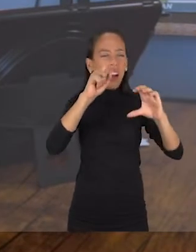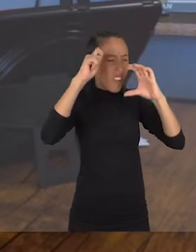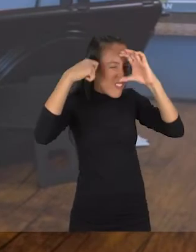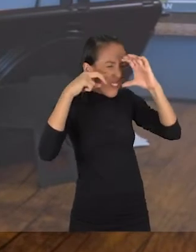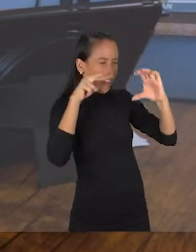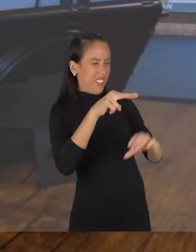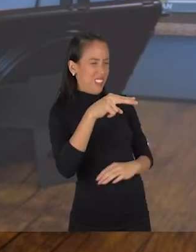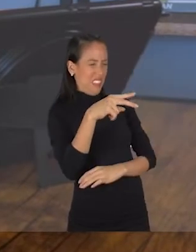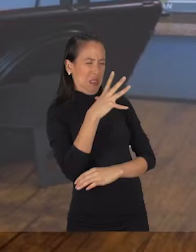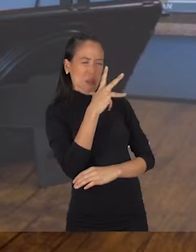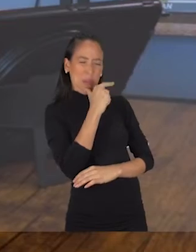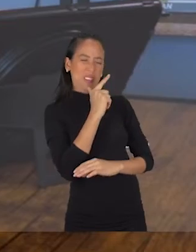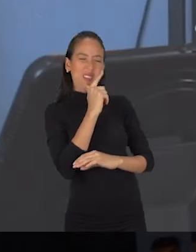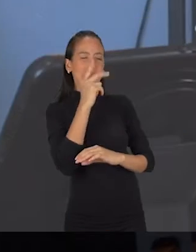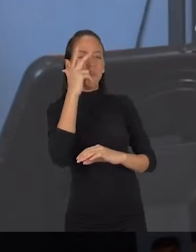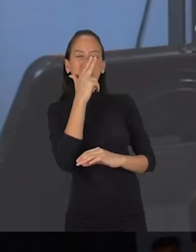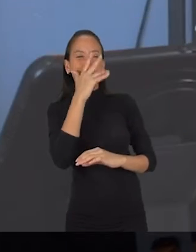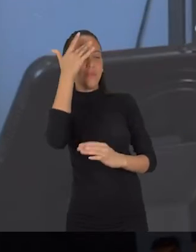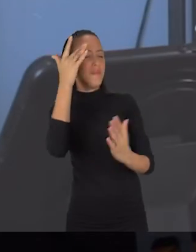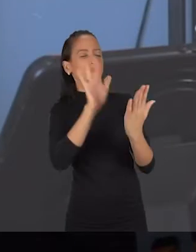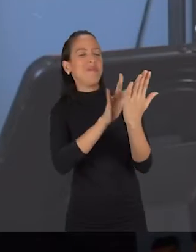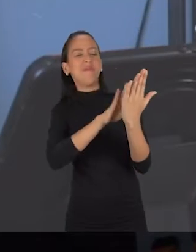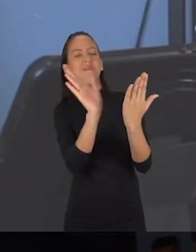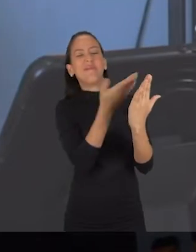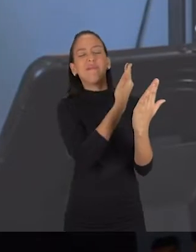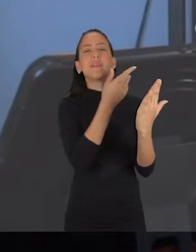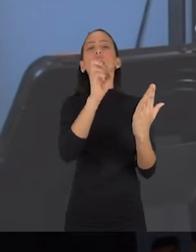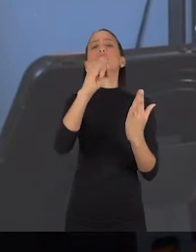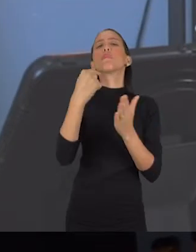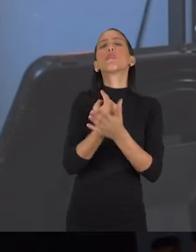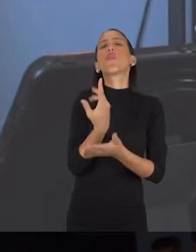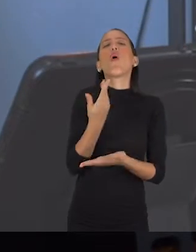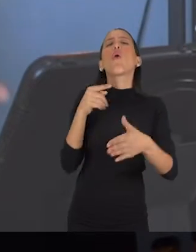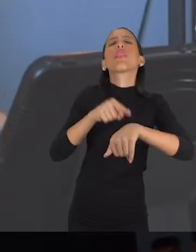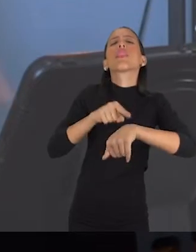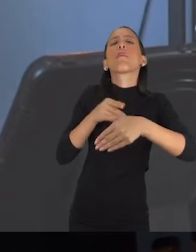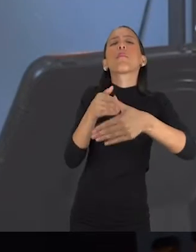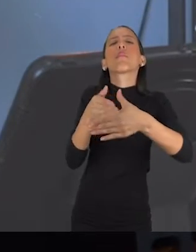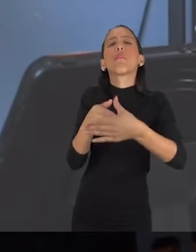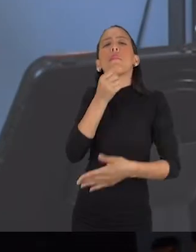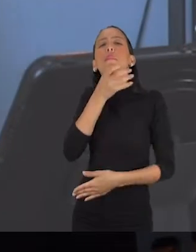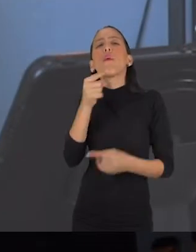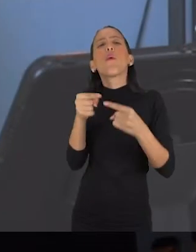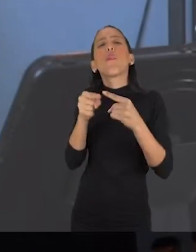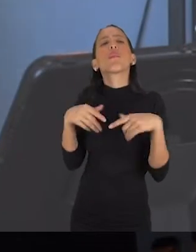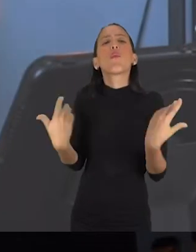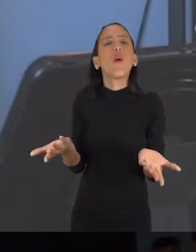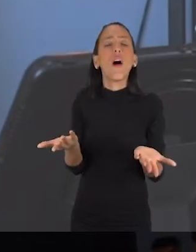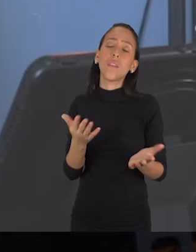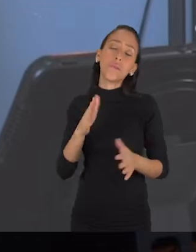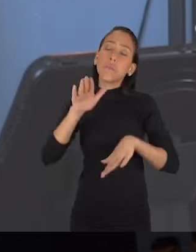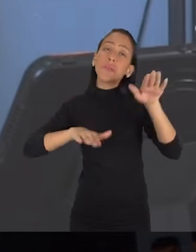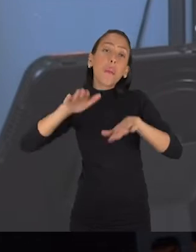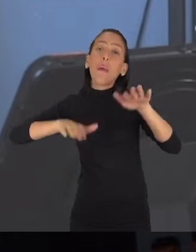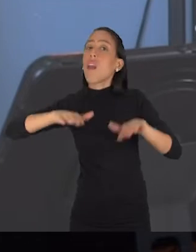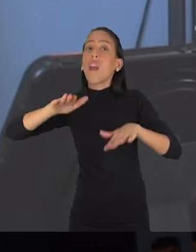dispersar a atenção é muito grande. Aí você me pergunta, ah, então quanto que é um tempo bom para um vídeo? Não tem muito